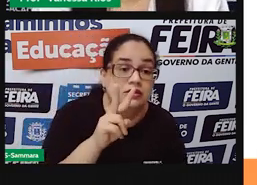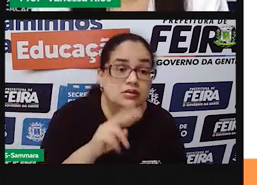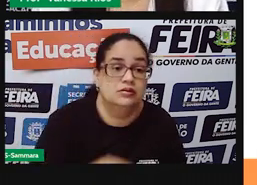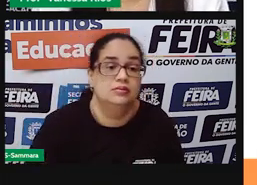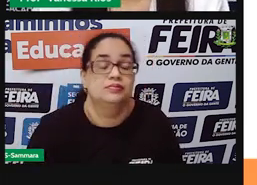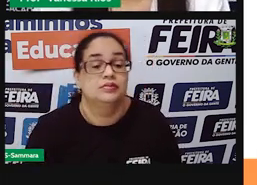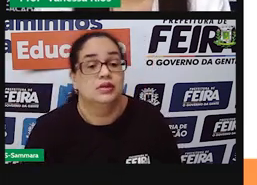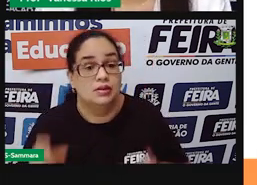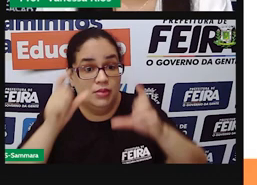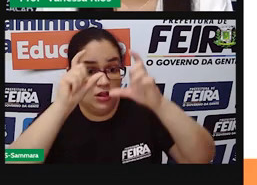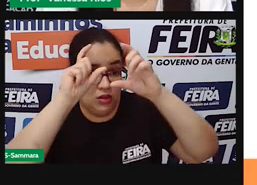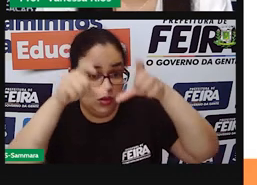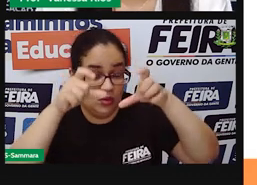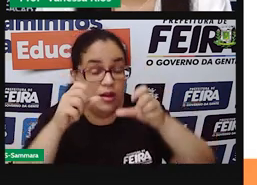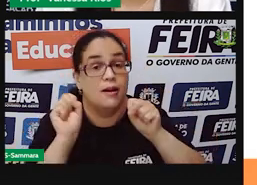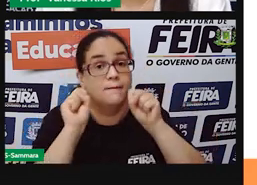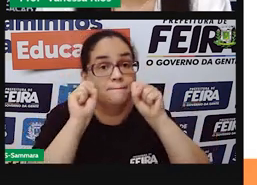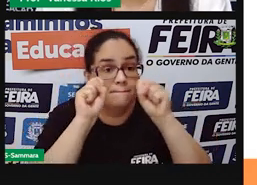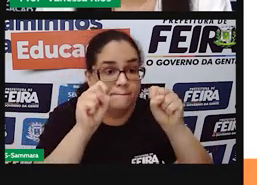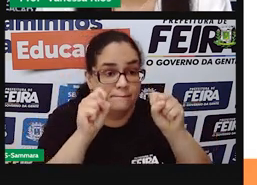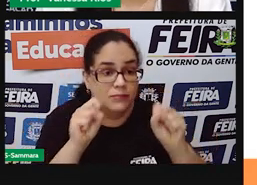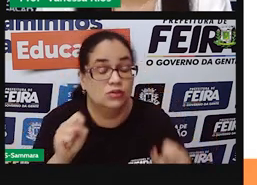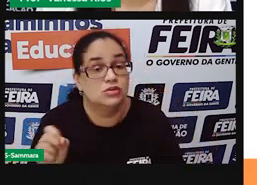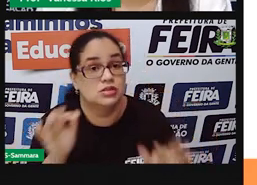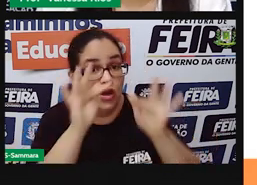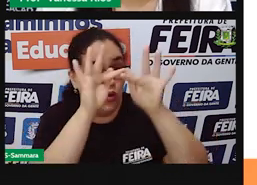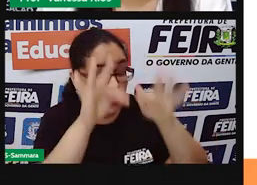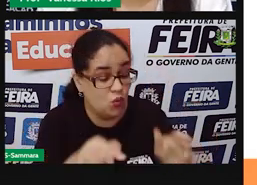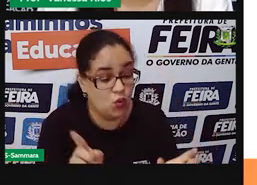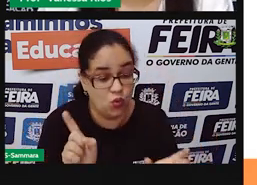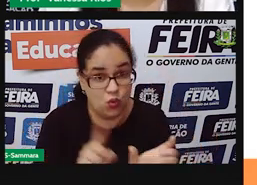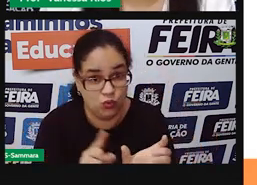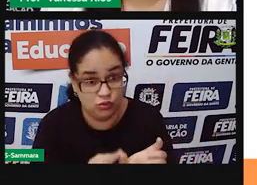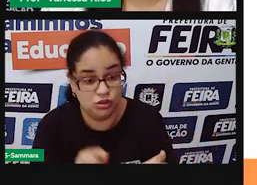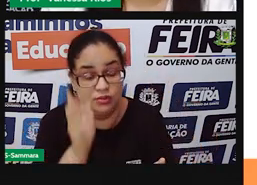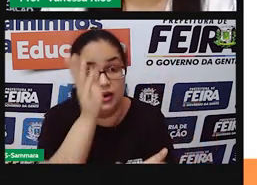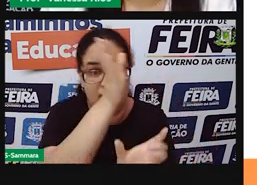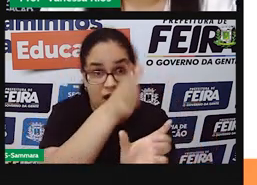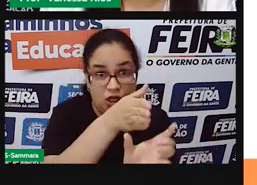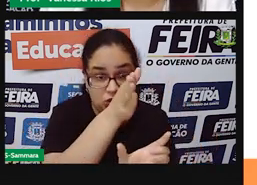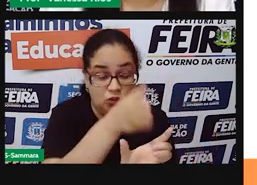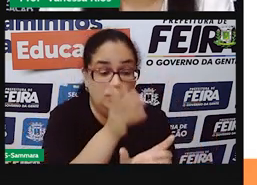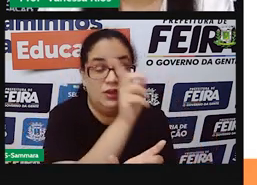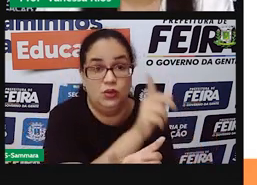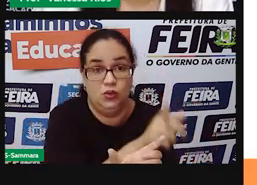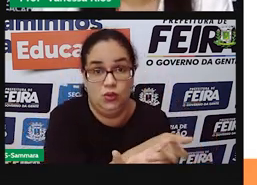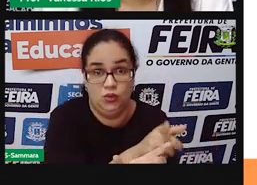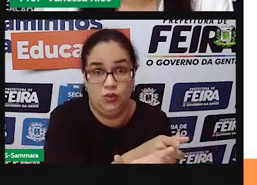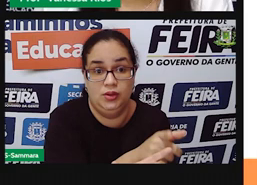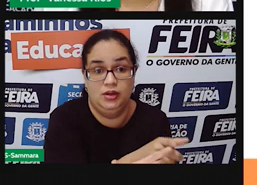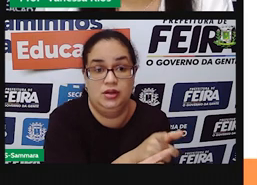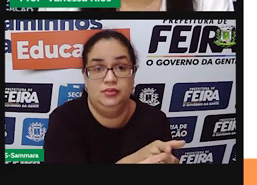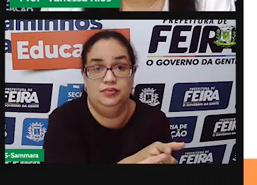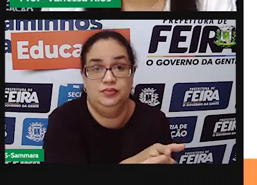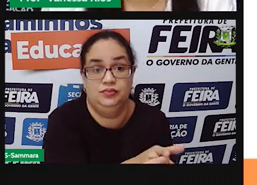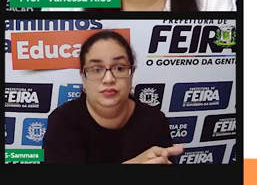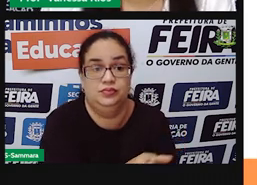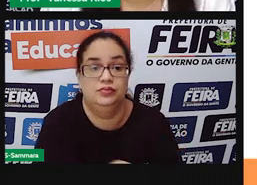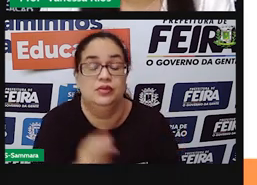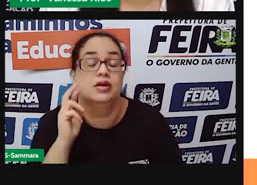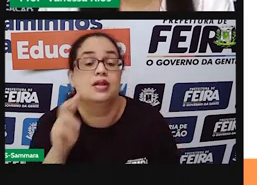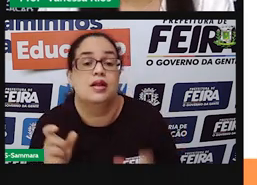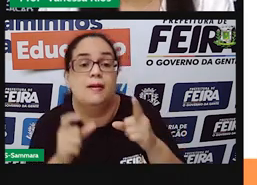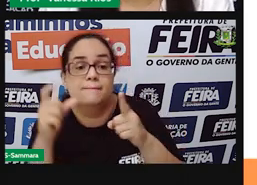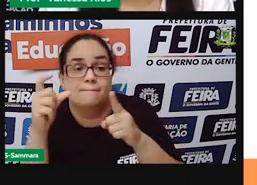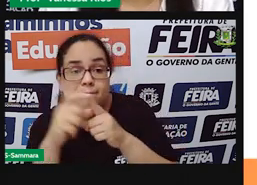pela localização, que pode ser a última, a penúltima ou a antepenúltima sílaba da palavra. Lembrando aí que